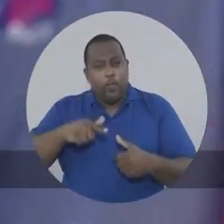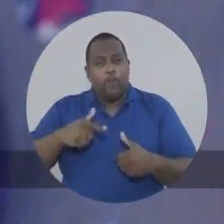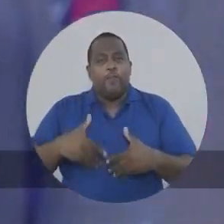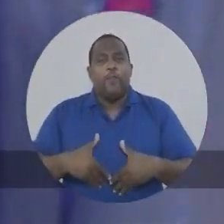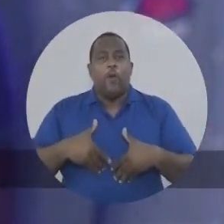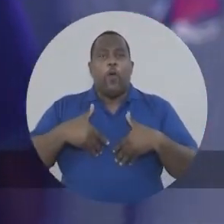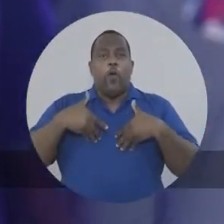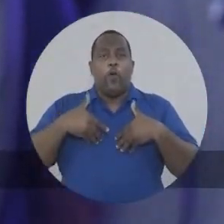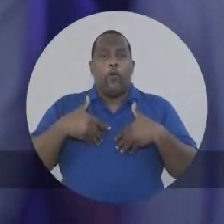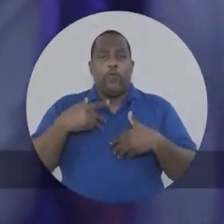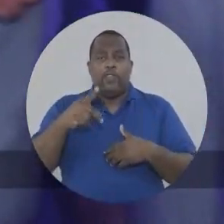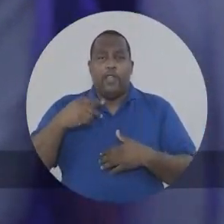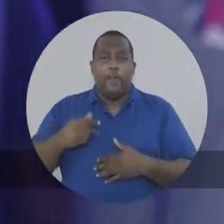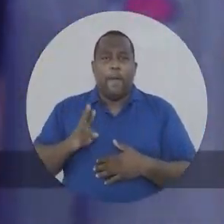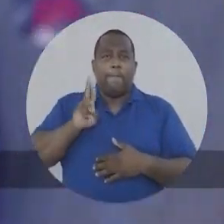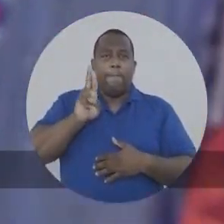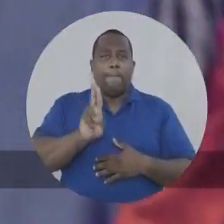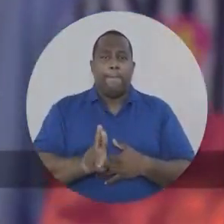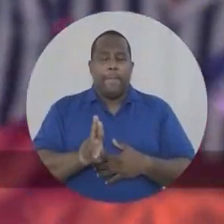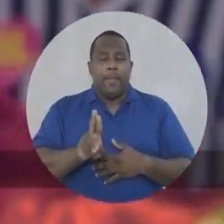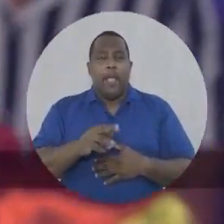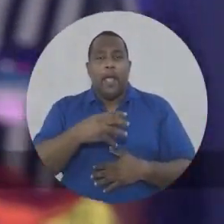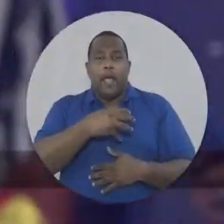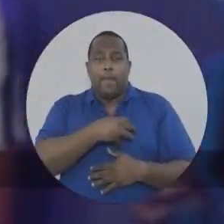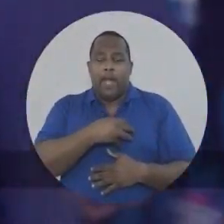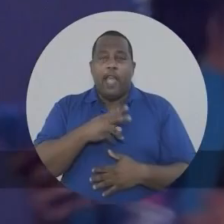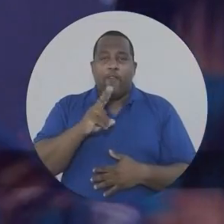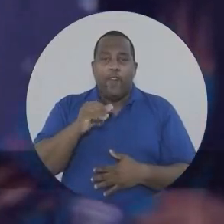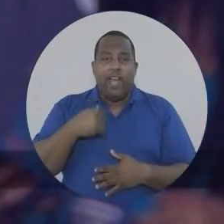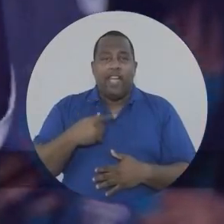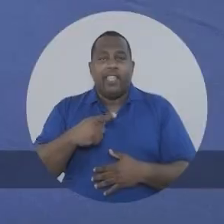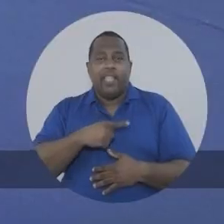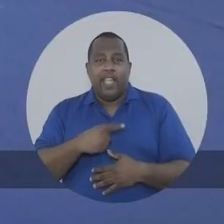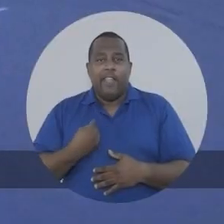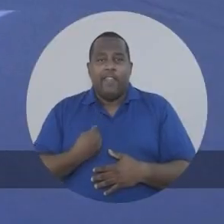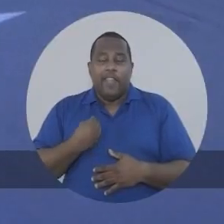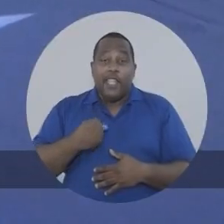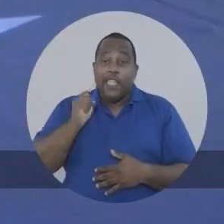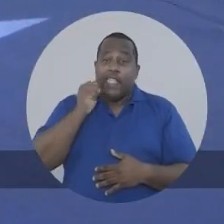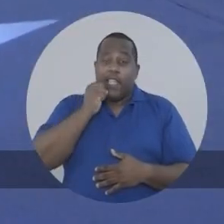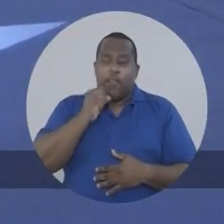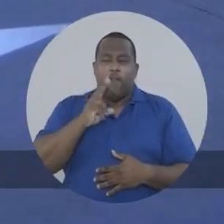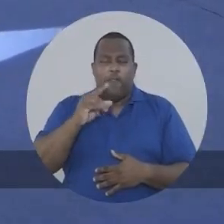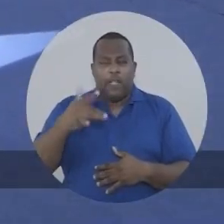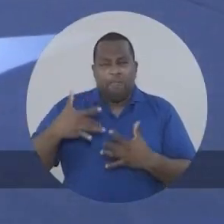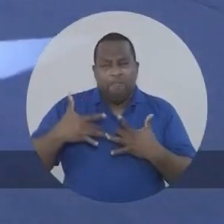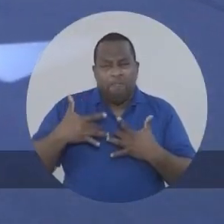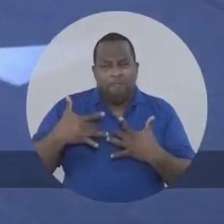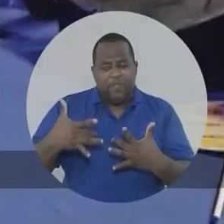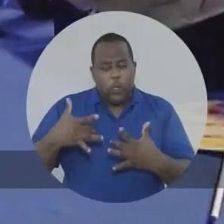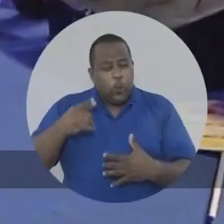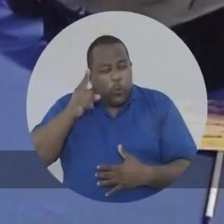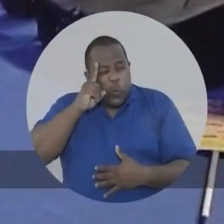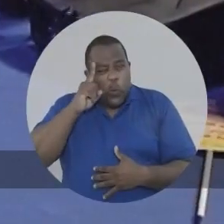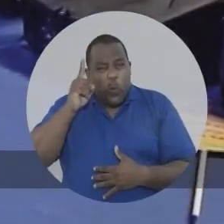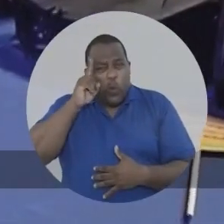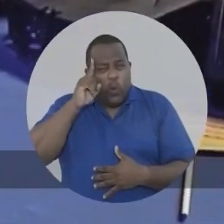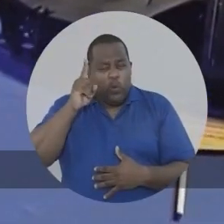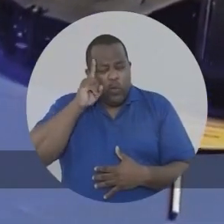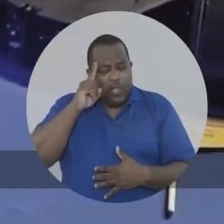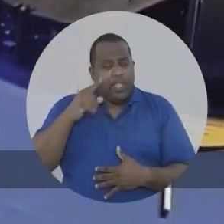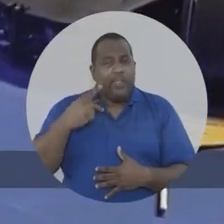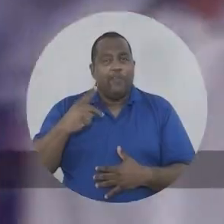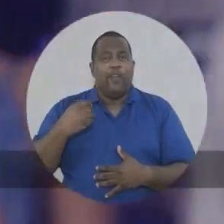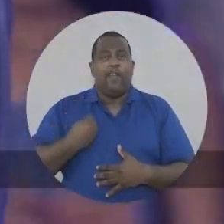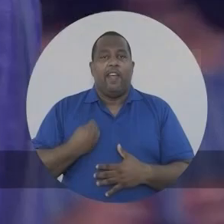a ter orgulho do seu representante. A Bahia vai ter um senador que vai dedicar todos